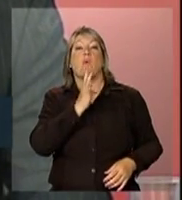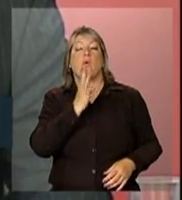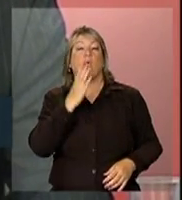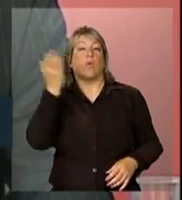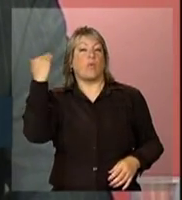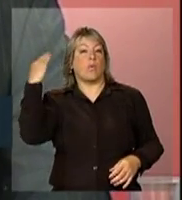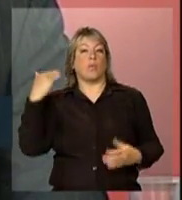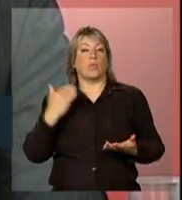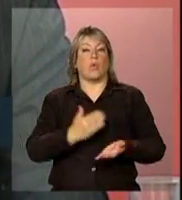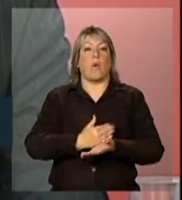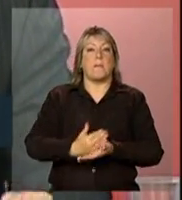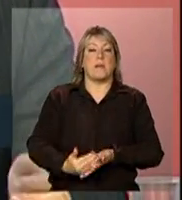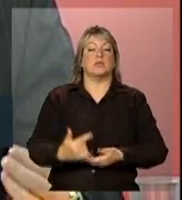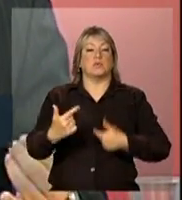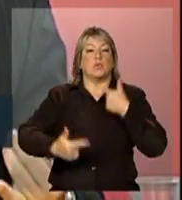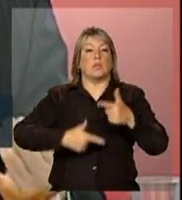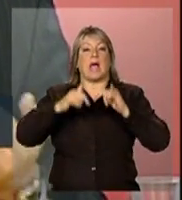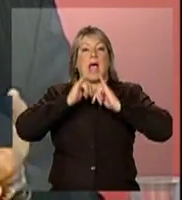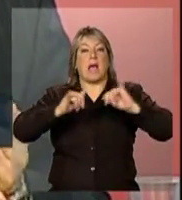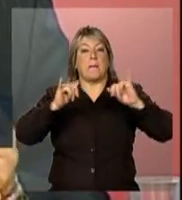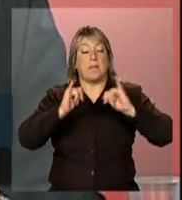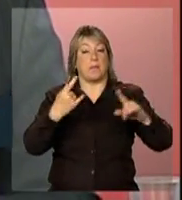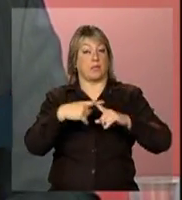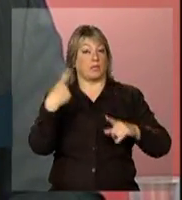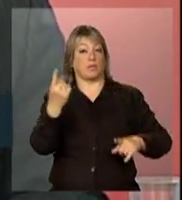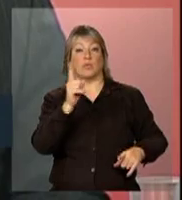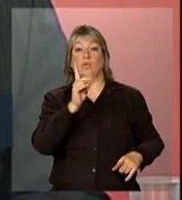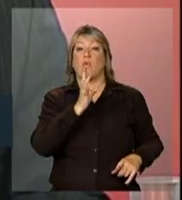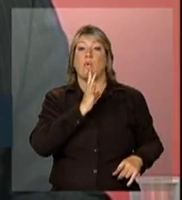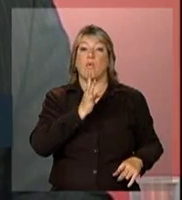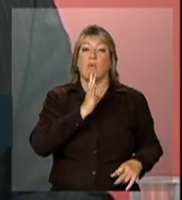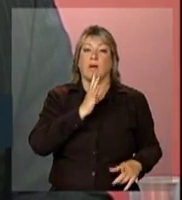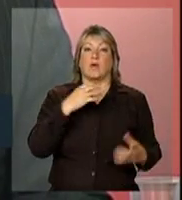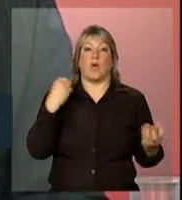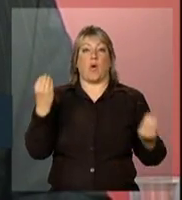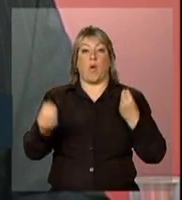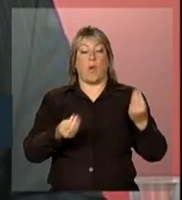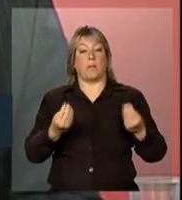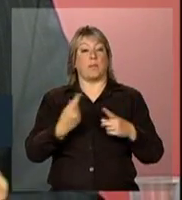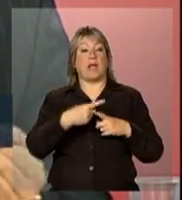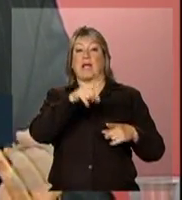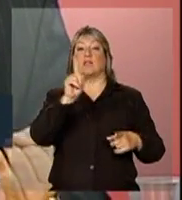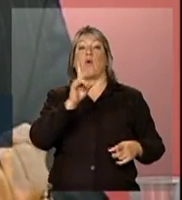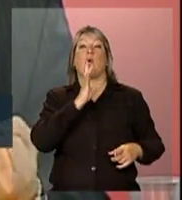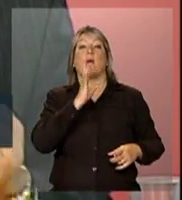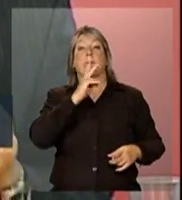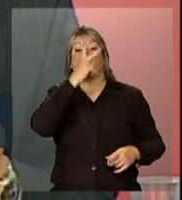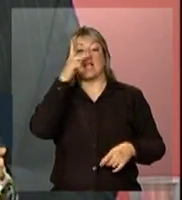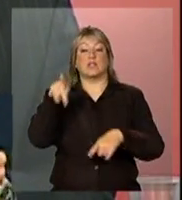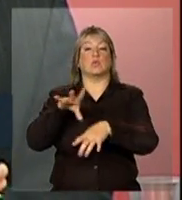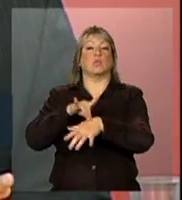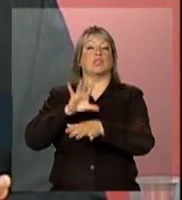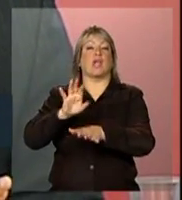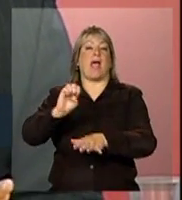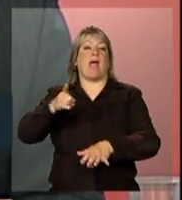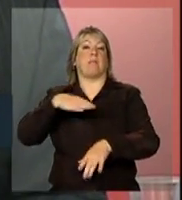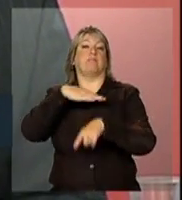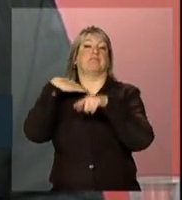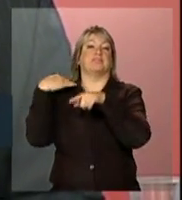ou não foram sensibilizados porque não conhecem pessoas que morreram por HIV, não conhecem